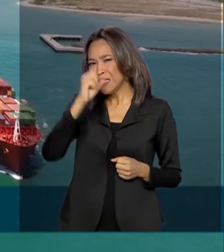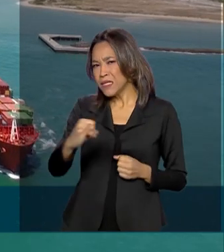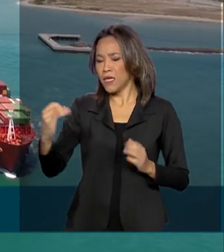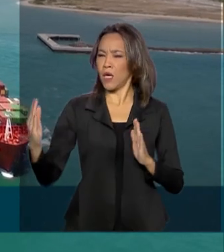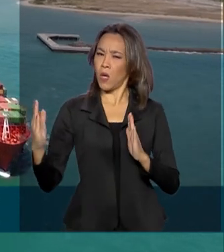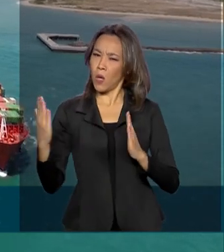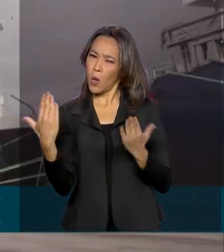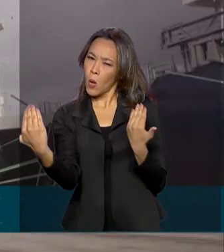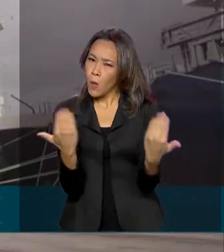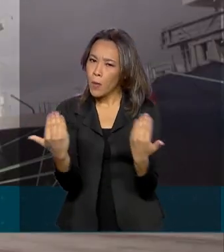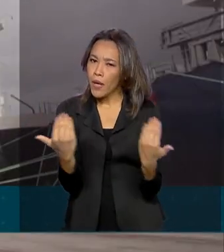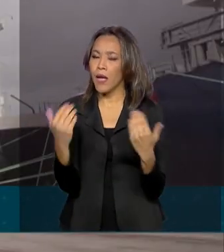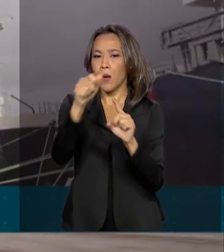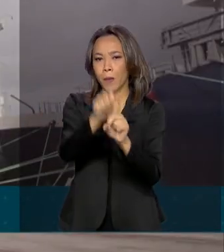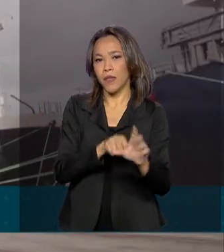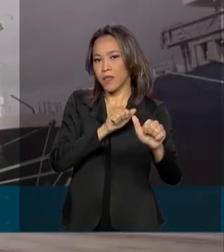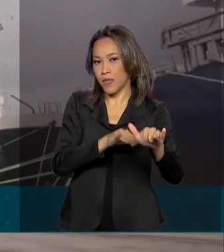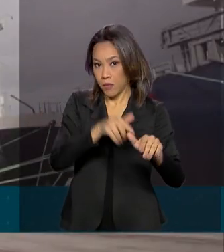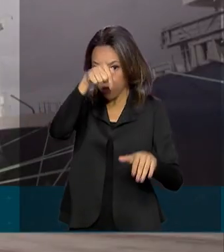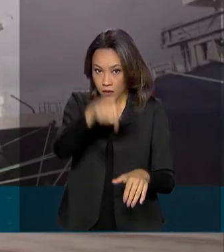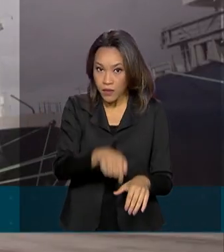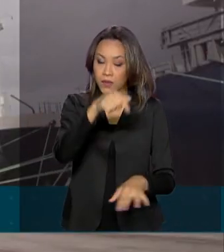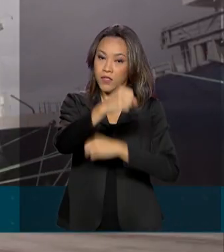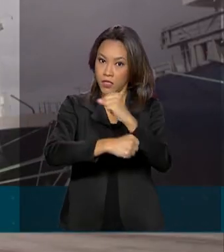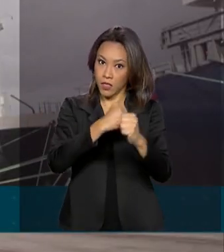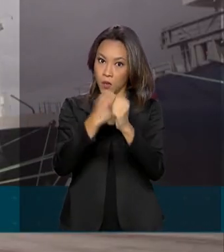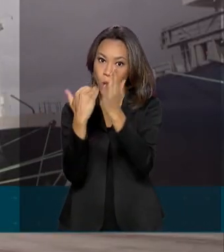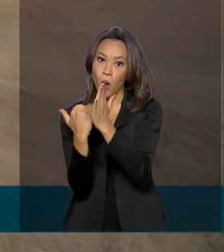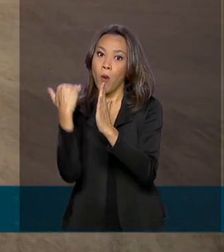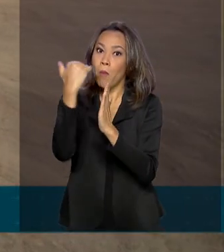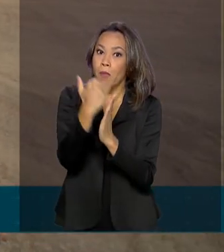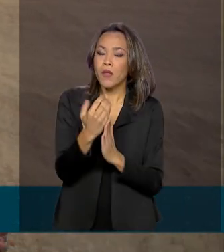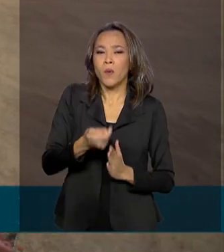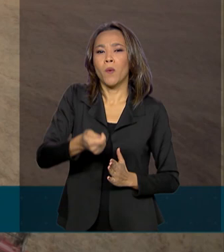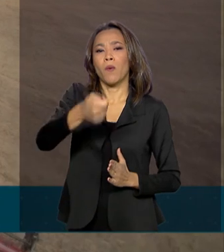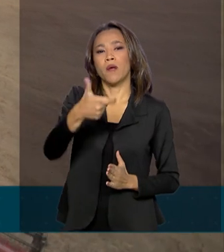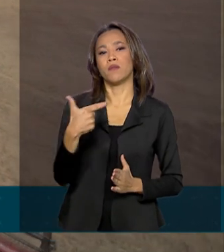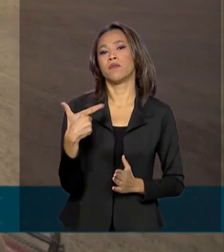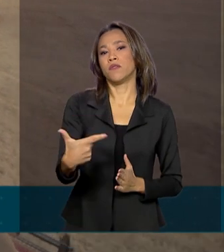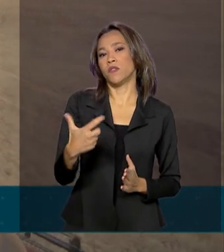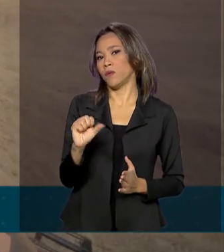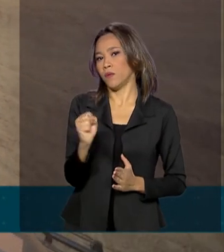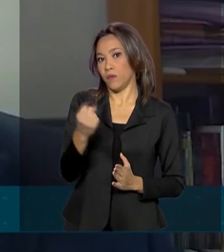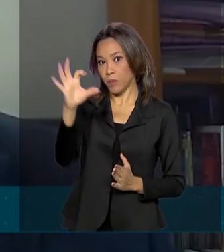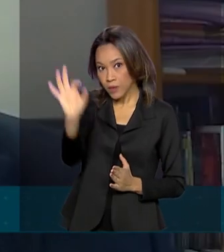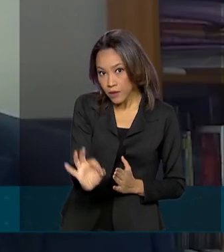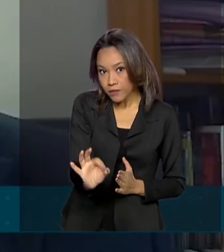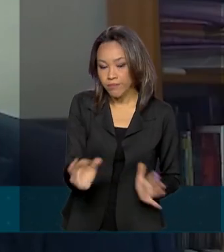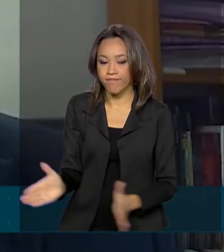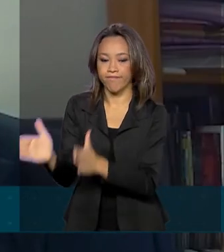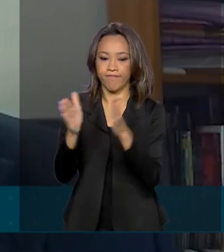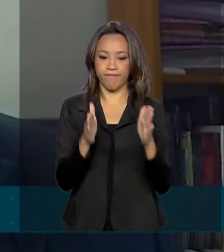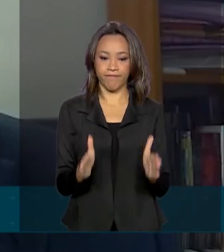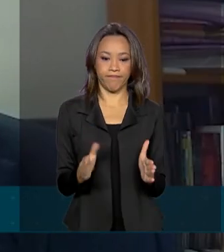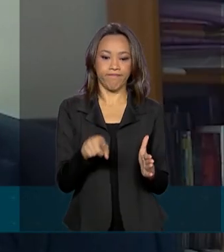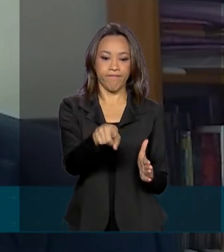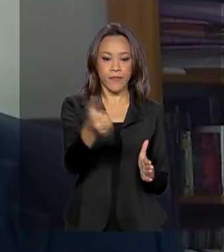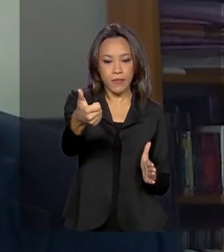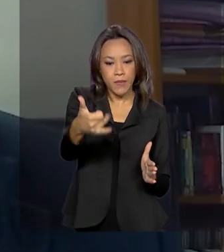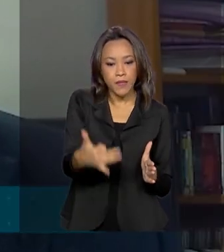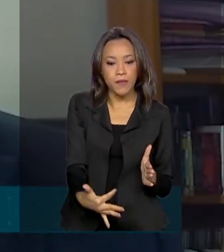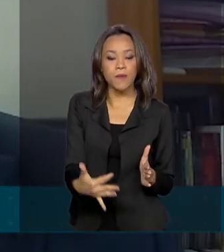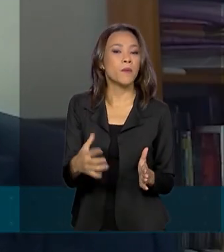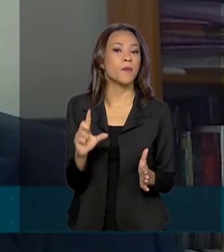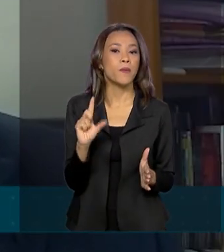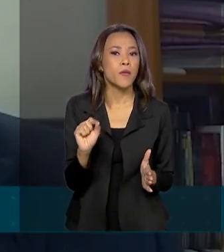ao mês de setembro deste ano, o aumento foi de quase 28%. Há resultados